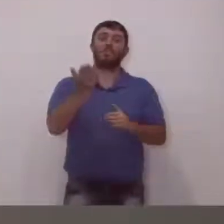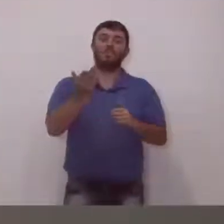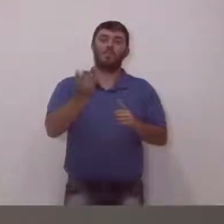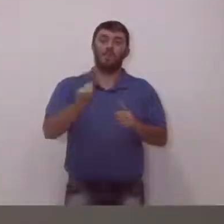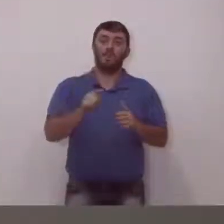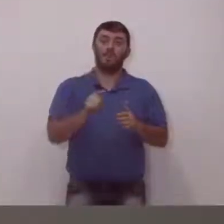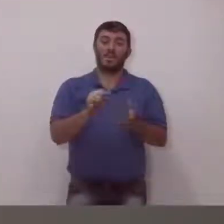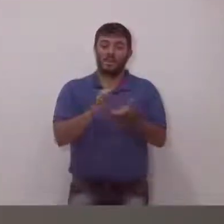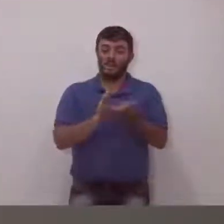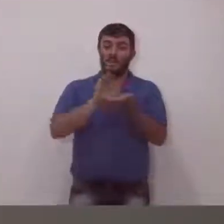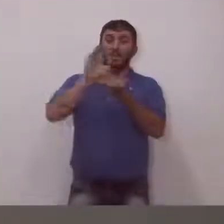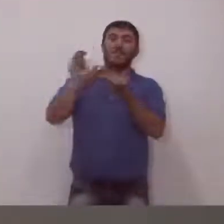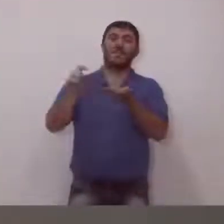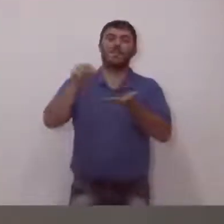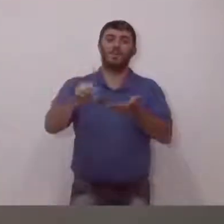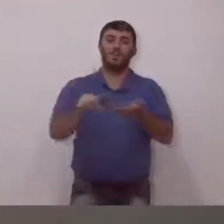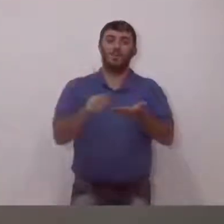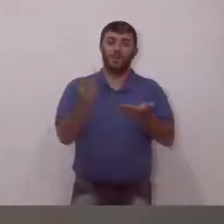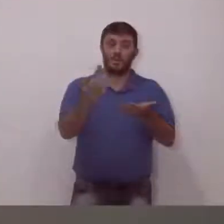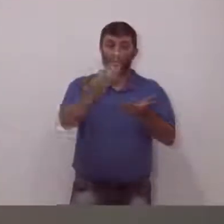já vou para o último tema.